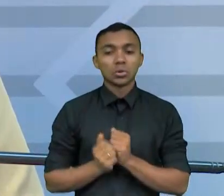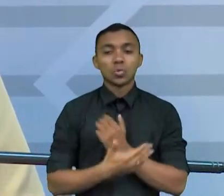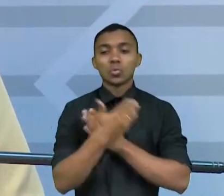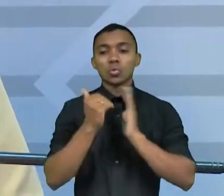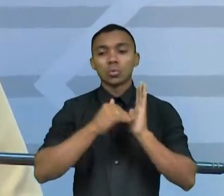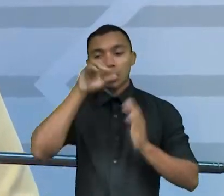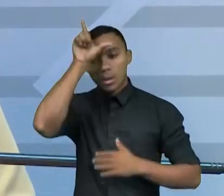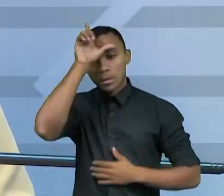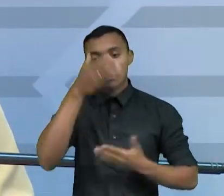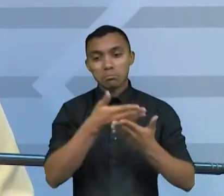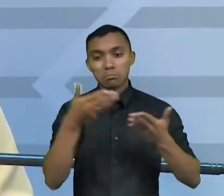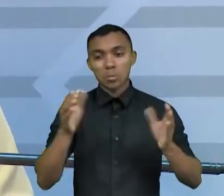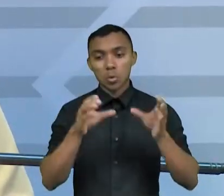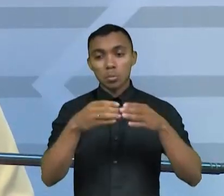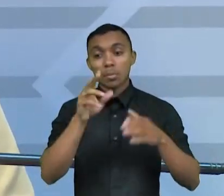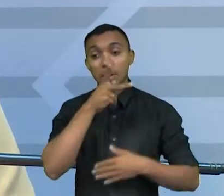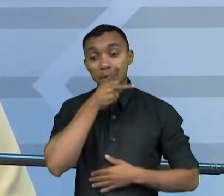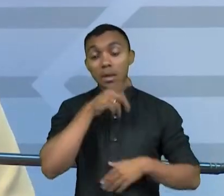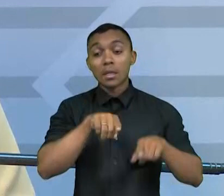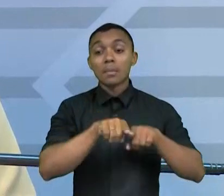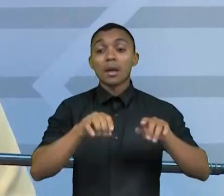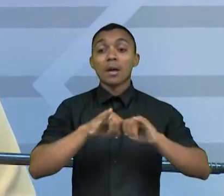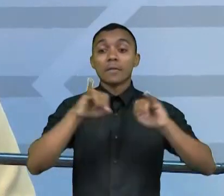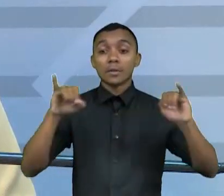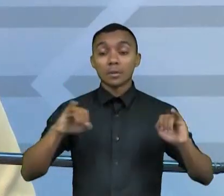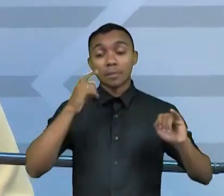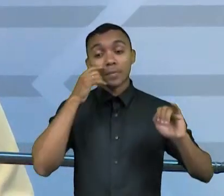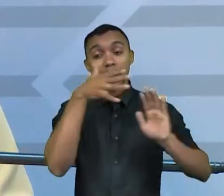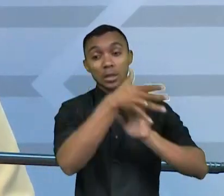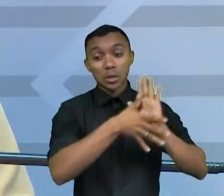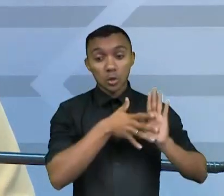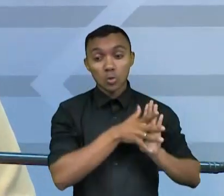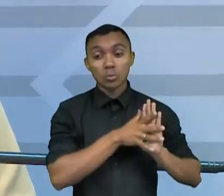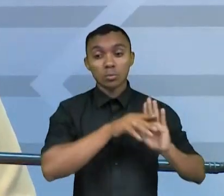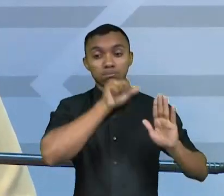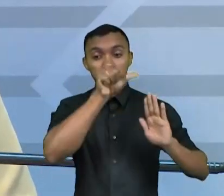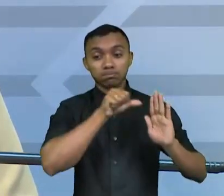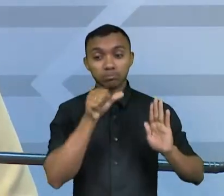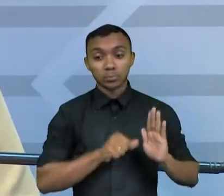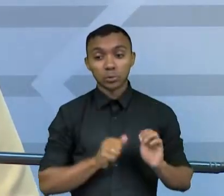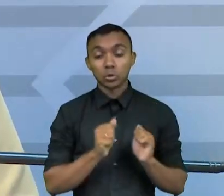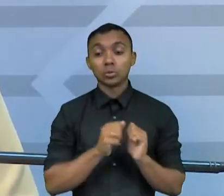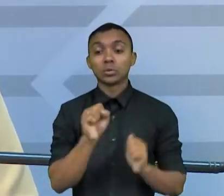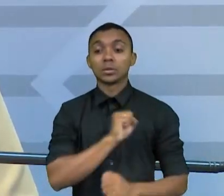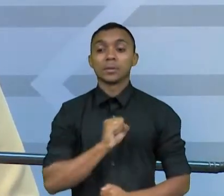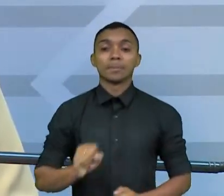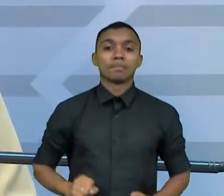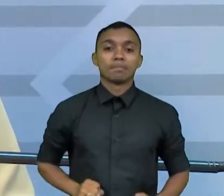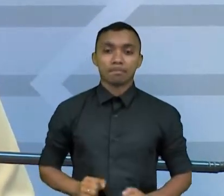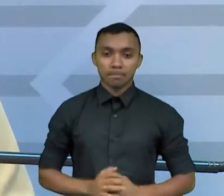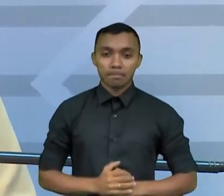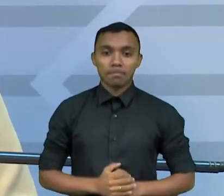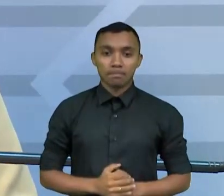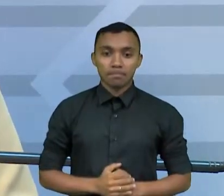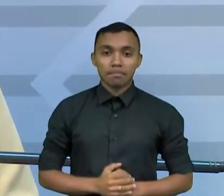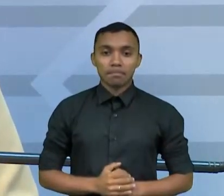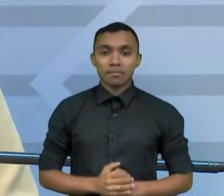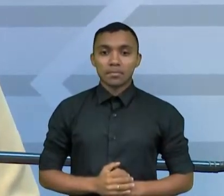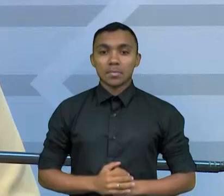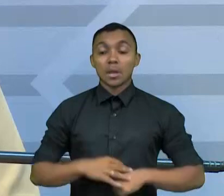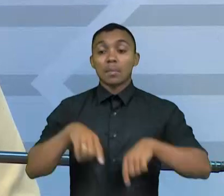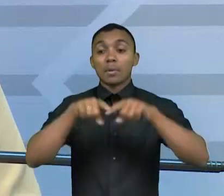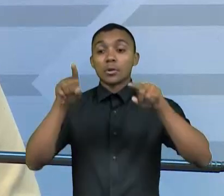os partidos. Lira avisou que vai negociar o texto do projeto com o Senado. Foi anexada ao projeto uma outra